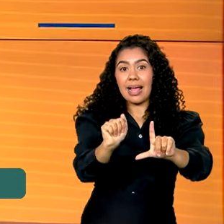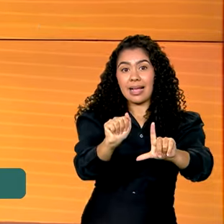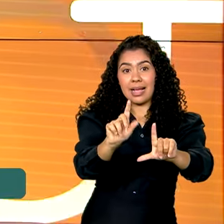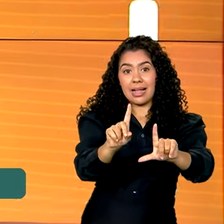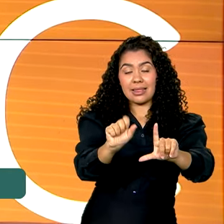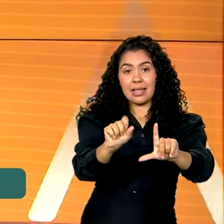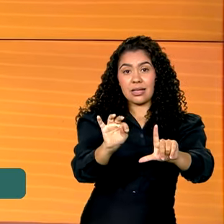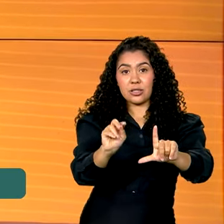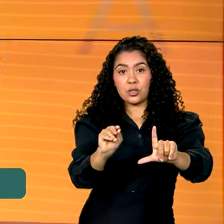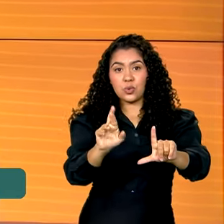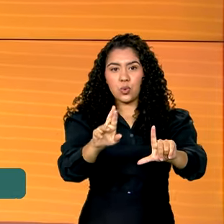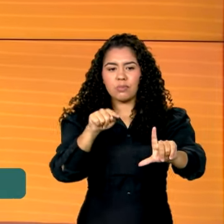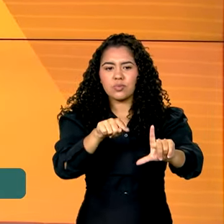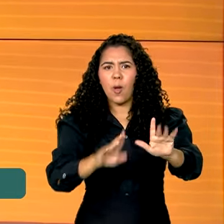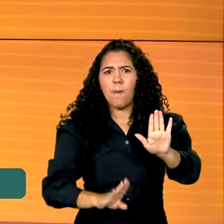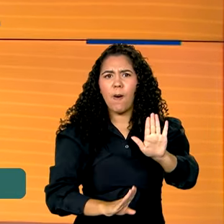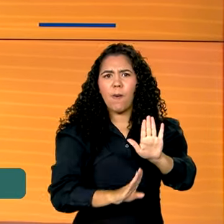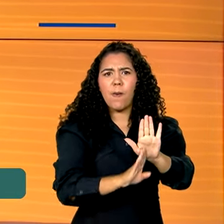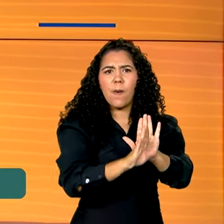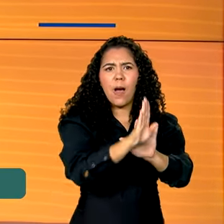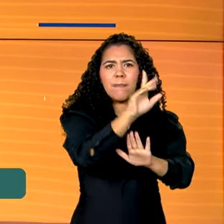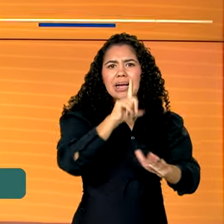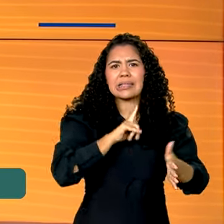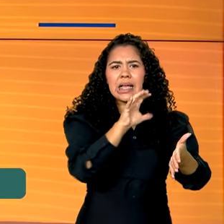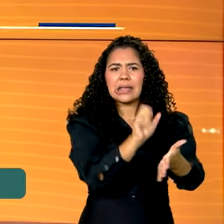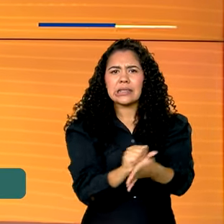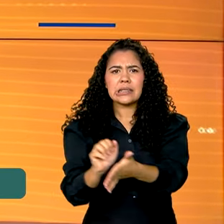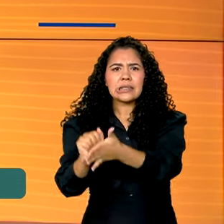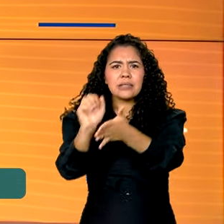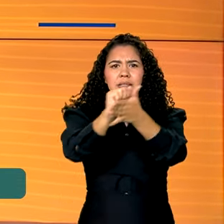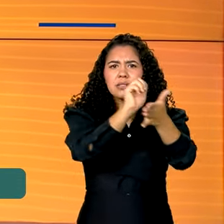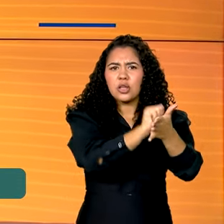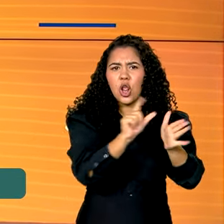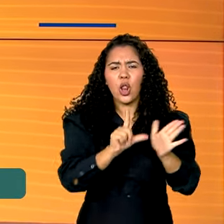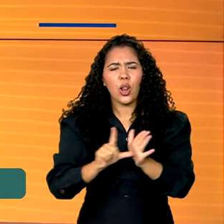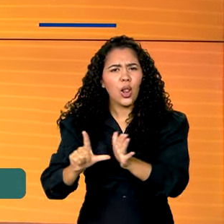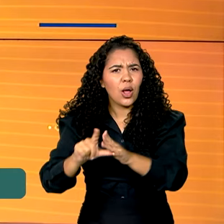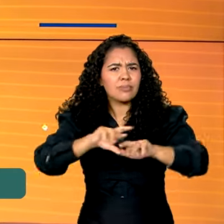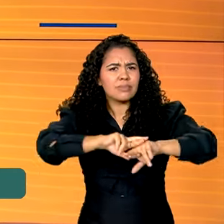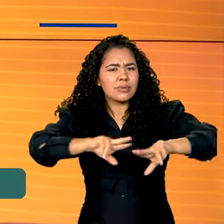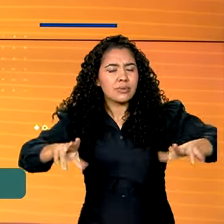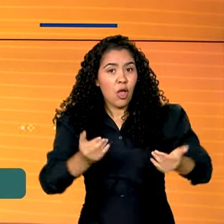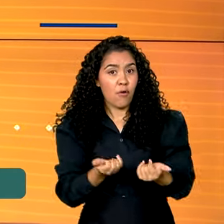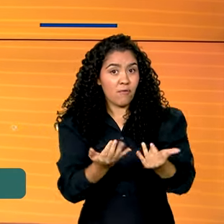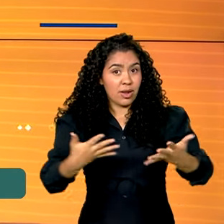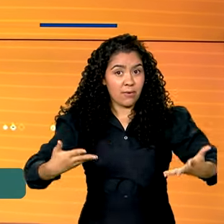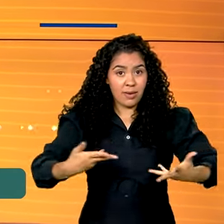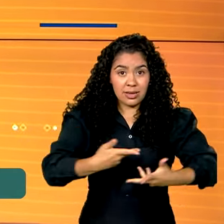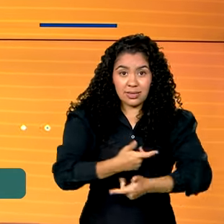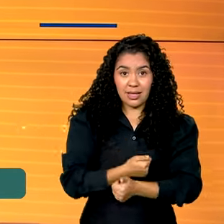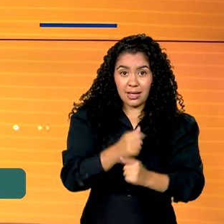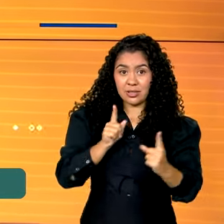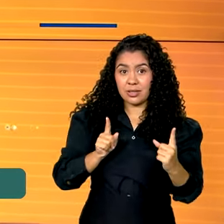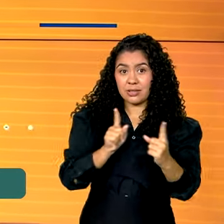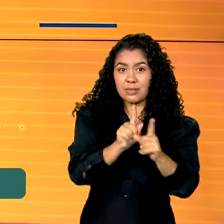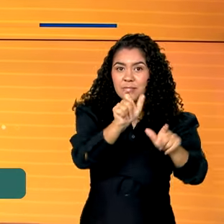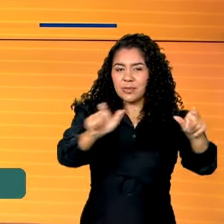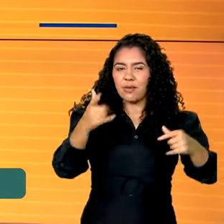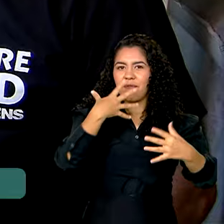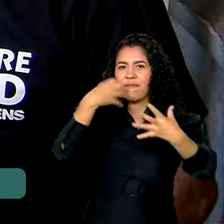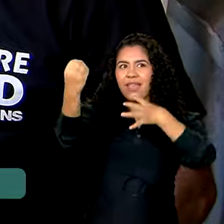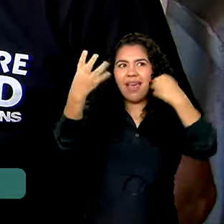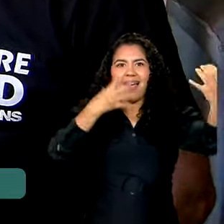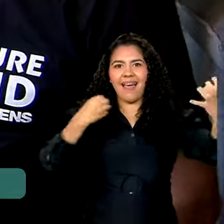um novo recorde de empreendimentos registrados, oferecendo mais segurança e qualidade no atendimento aos viajantes.